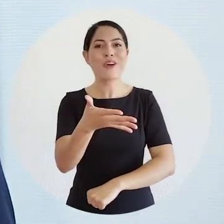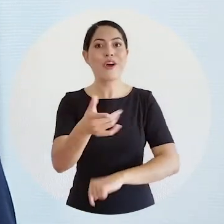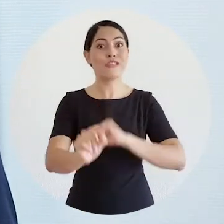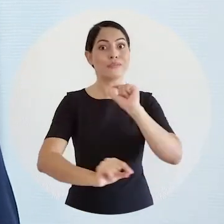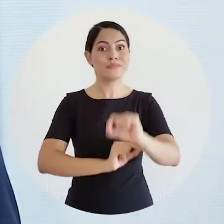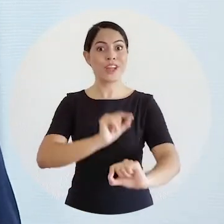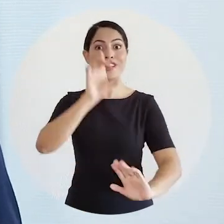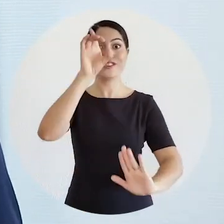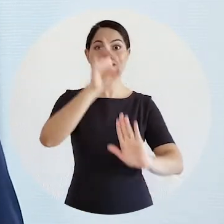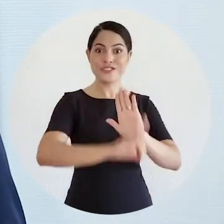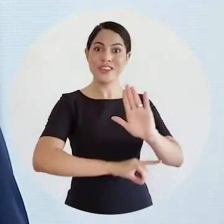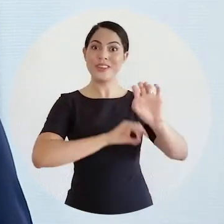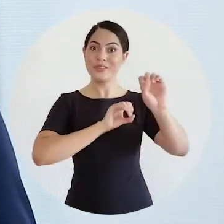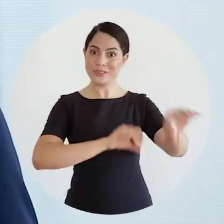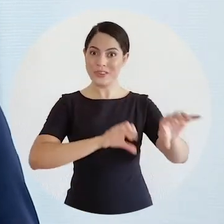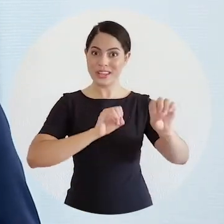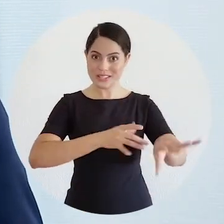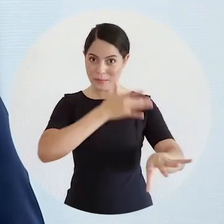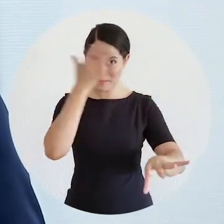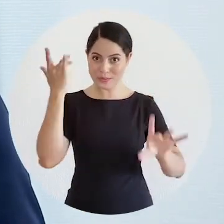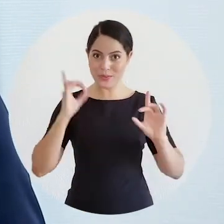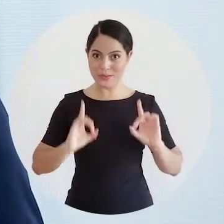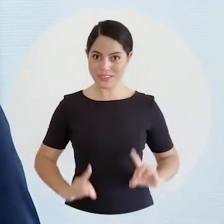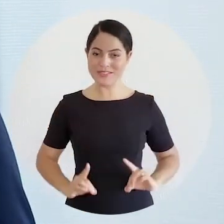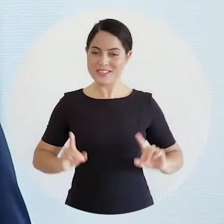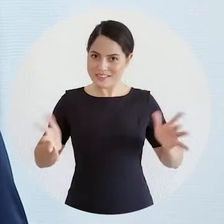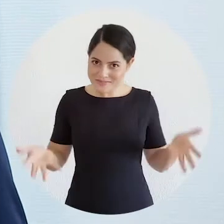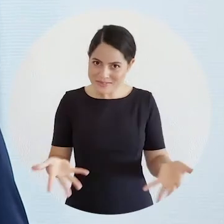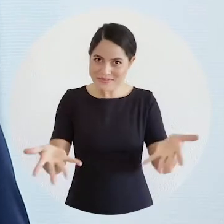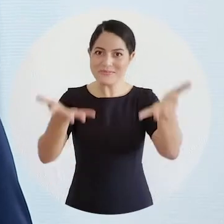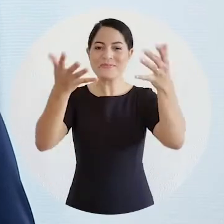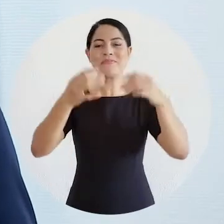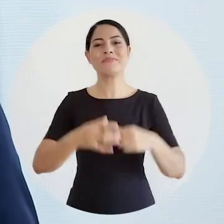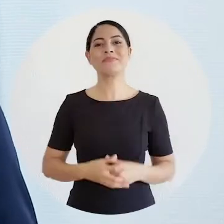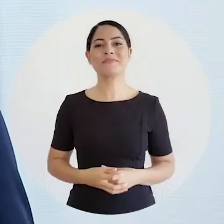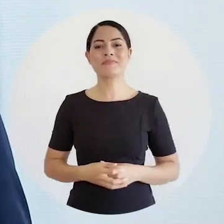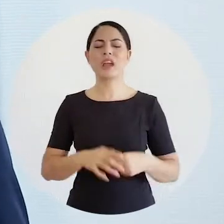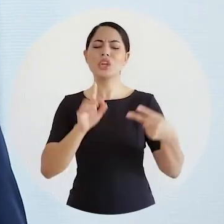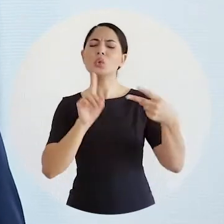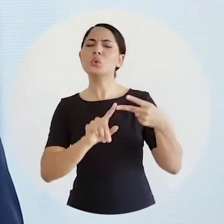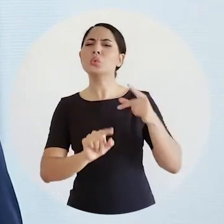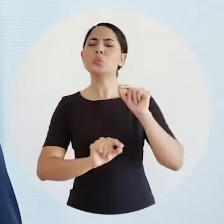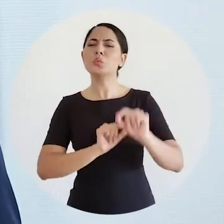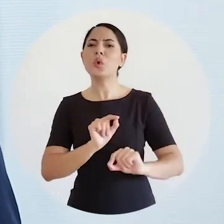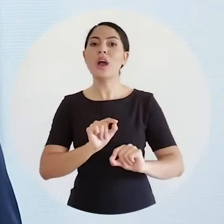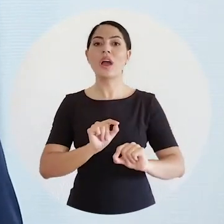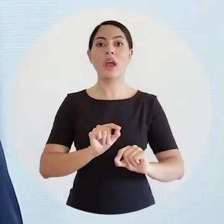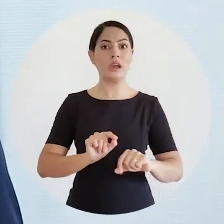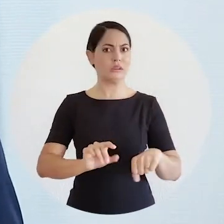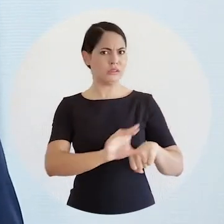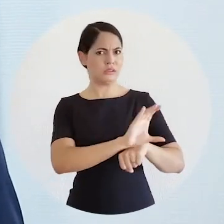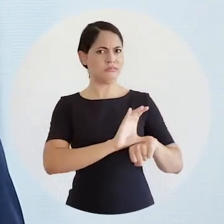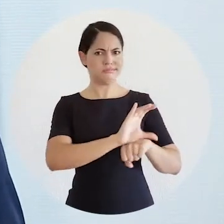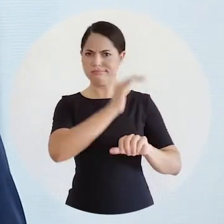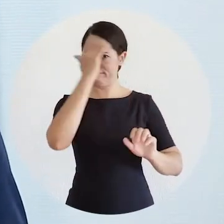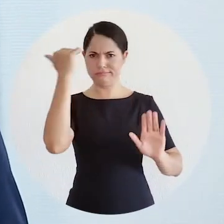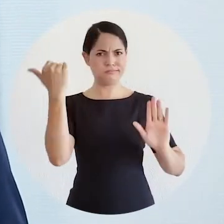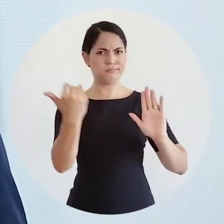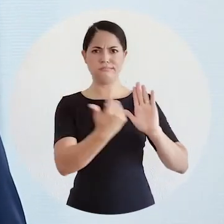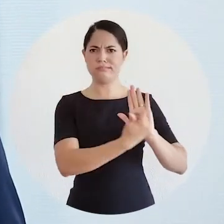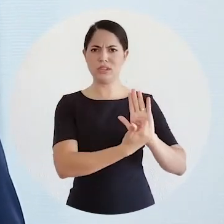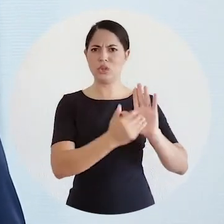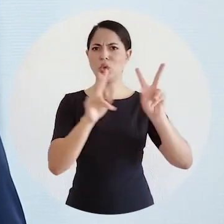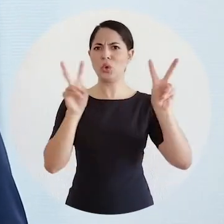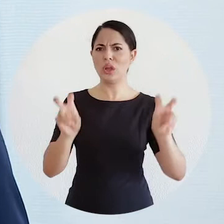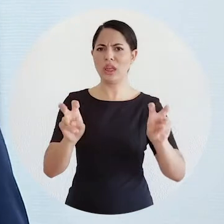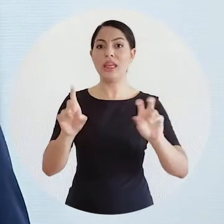Inovadoras para a Efetivação do Direito à Educação da Pessoa com Deficiência. Já o segundo discutiu a Inconvencionalidade e